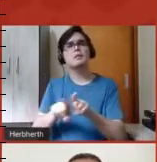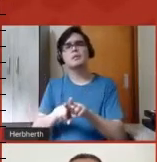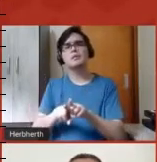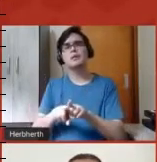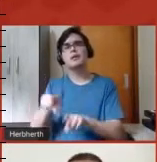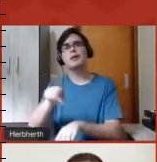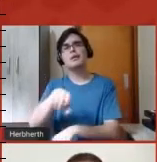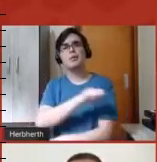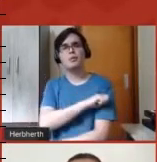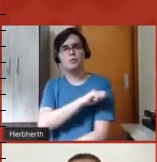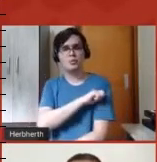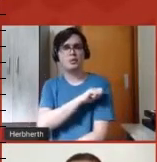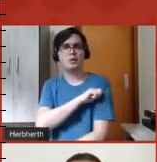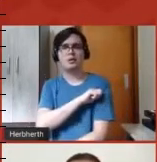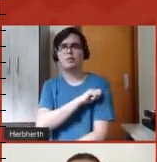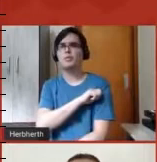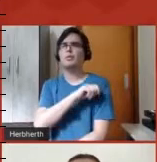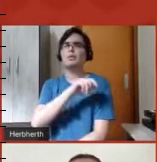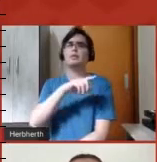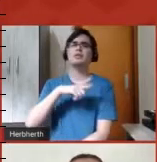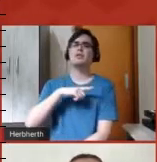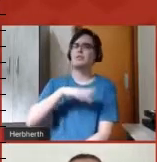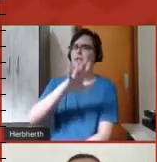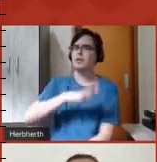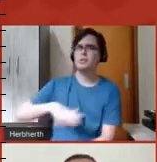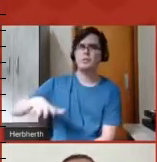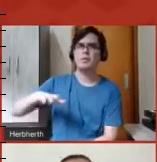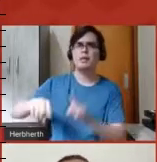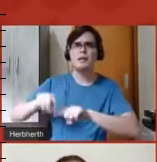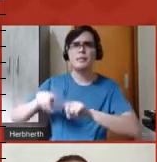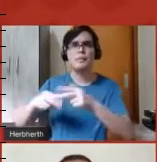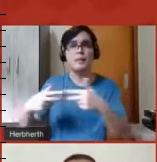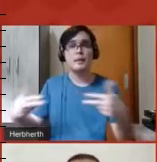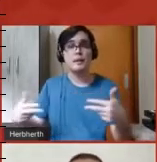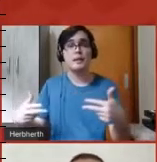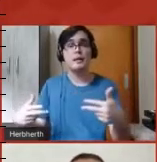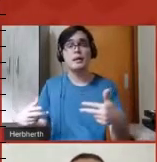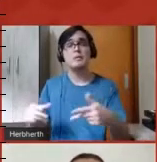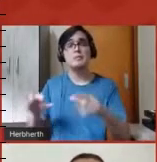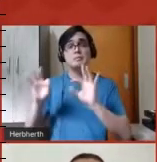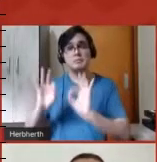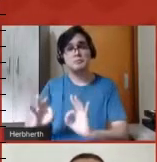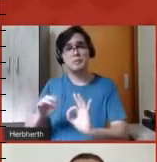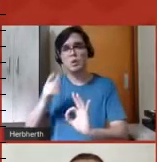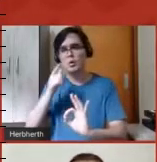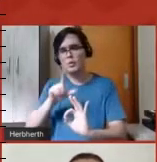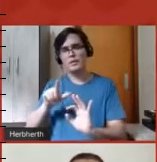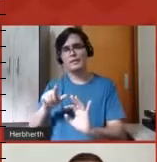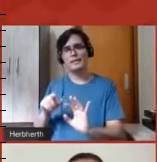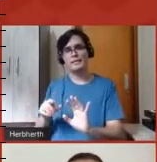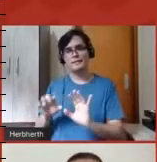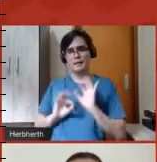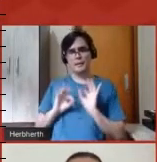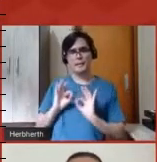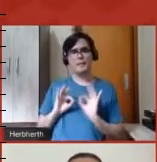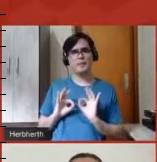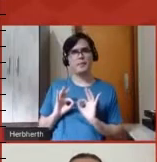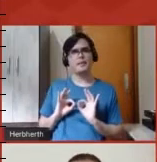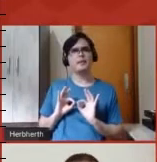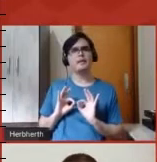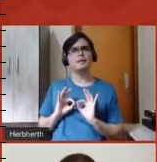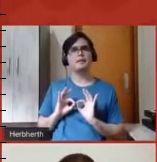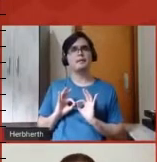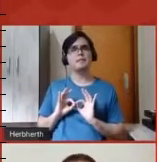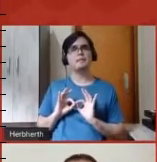ambiente, materiais, recursos que, de fato, pudessem prepará-los, pudesse promover